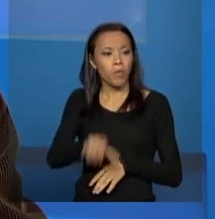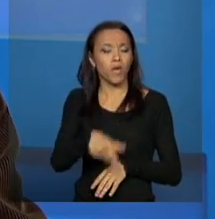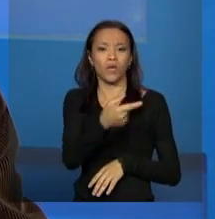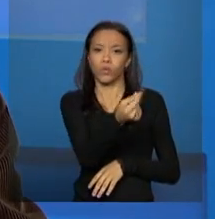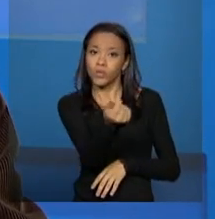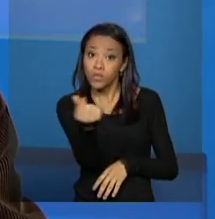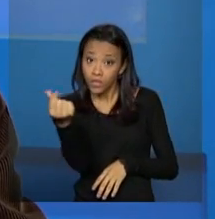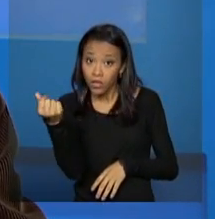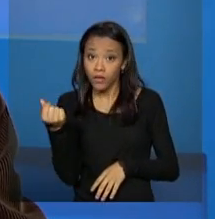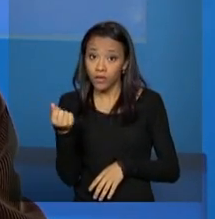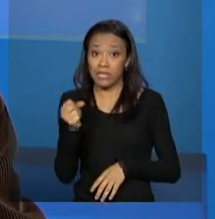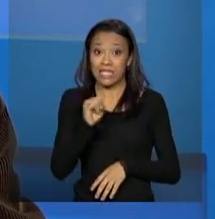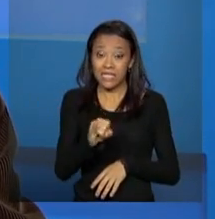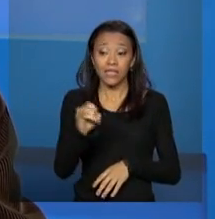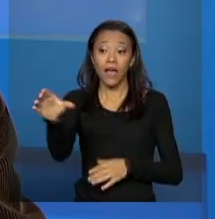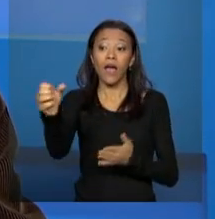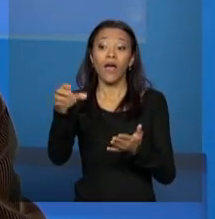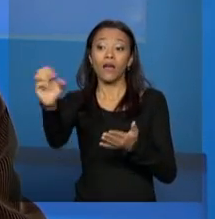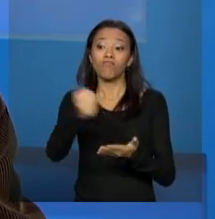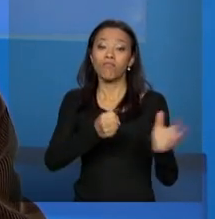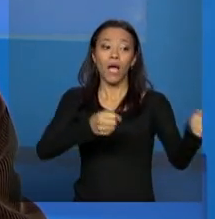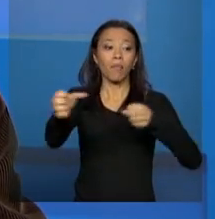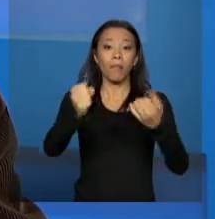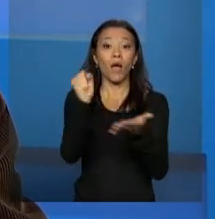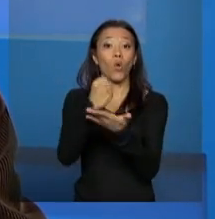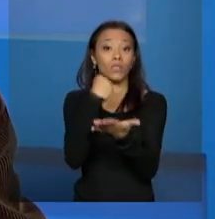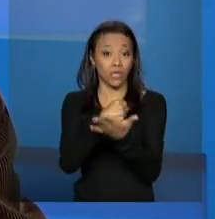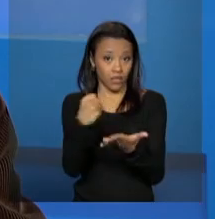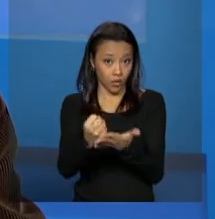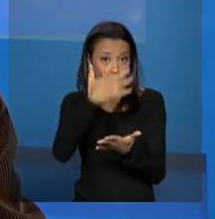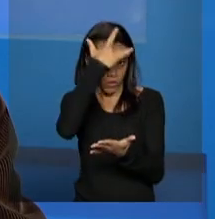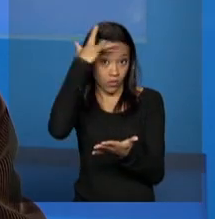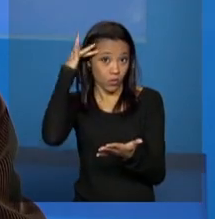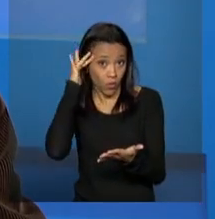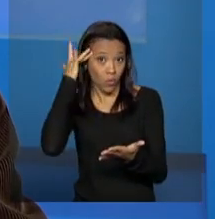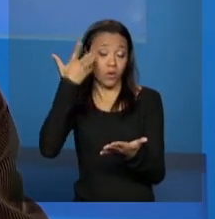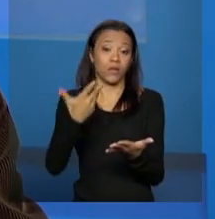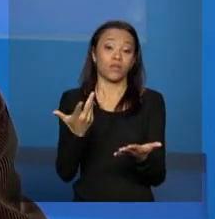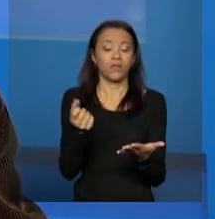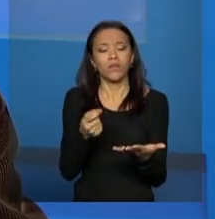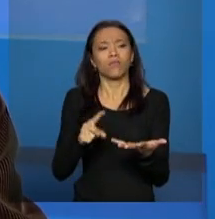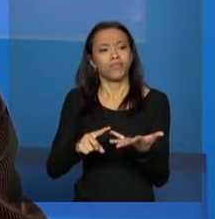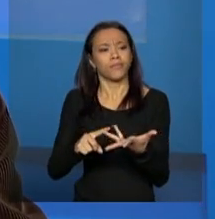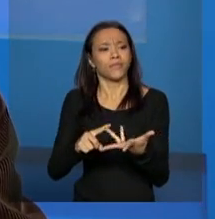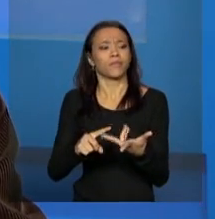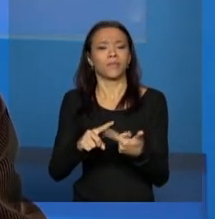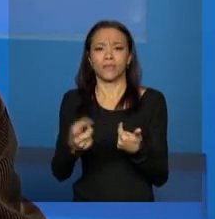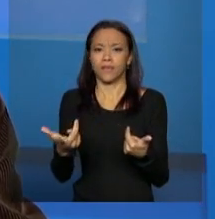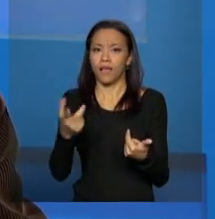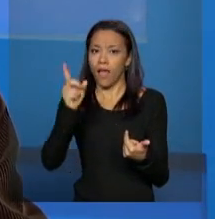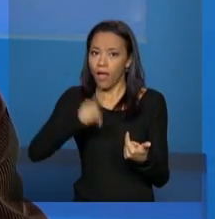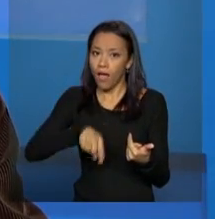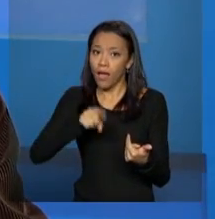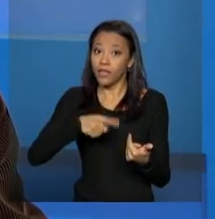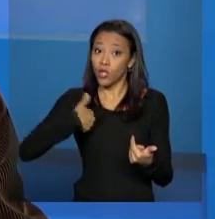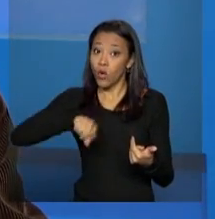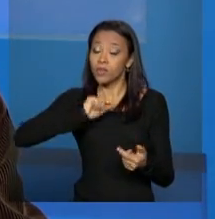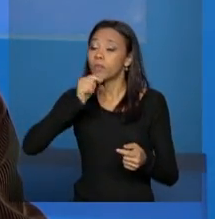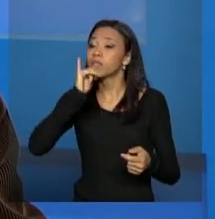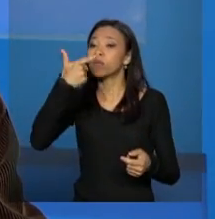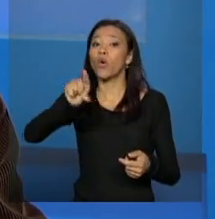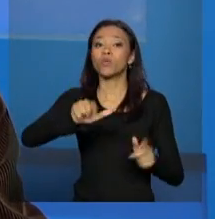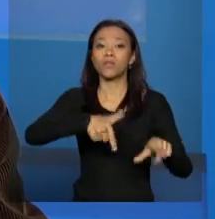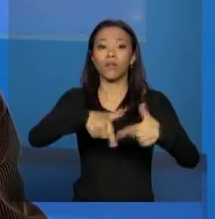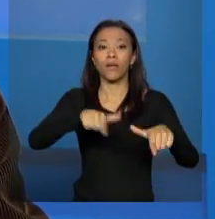se efetivamente está contratando recursos humanos necessários da conta, da demanda que tem na política. Então, nesse aspecto, né, da gente trabalhar a questão do